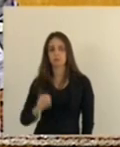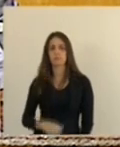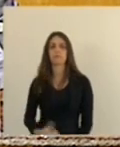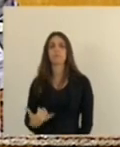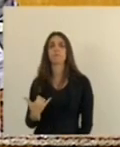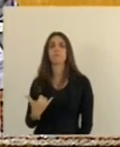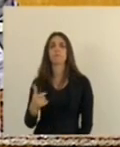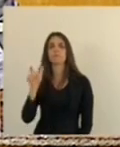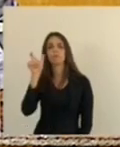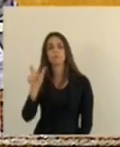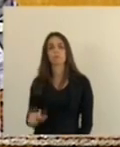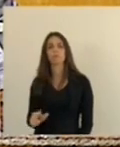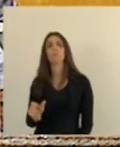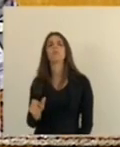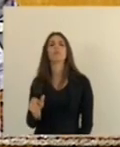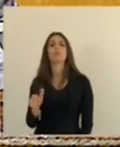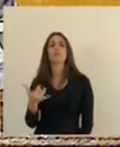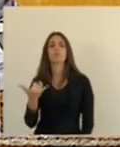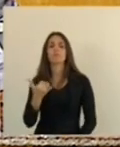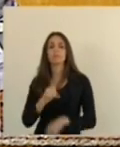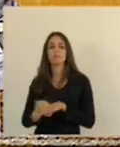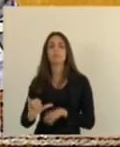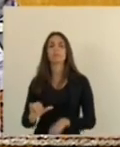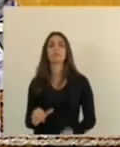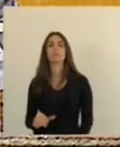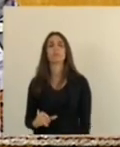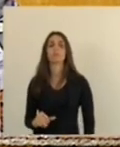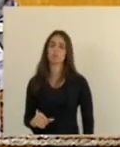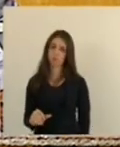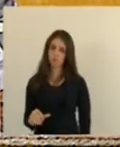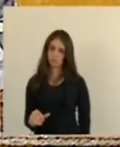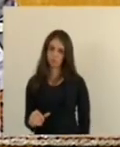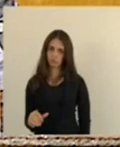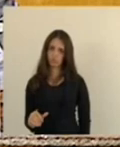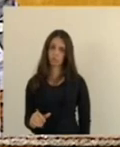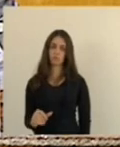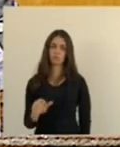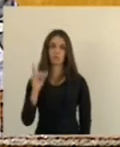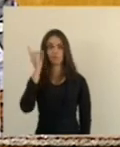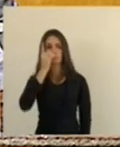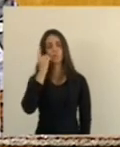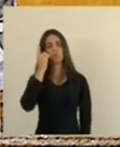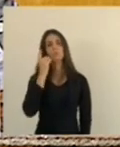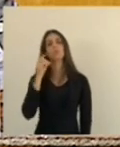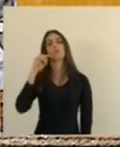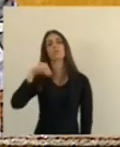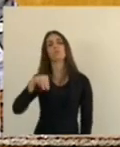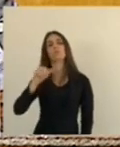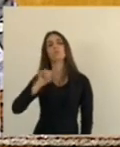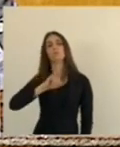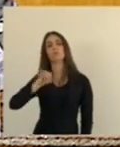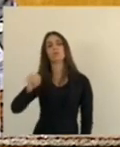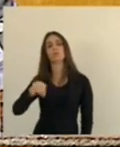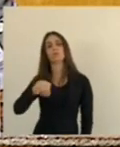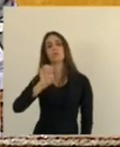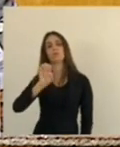Deputado Renzo Vasconcelos Ausente Como voto, deputado Sérgio Majeski